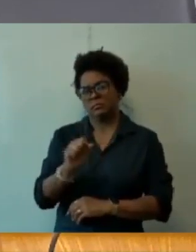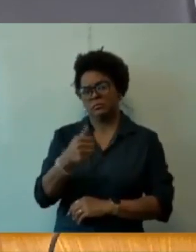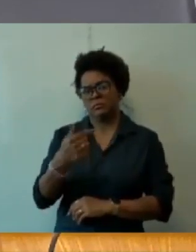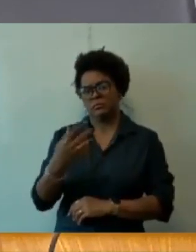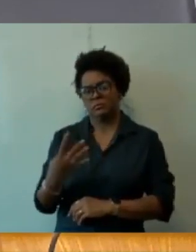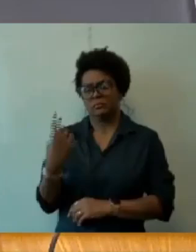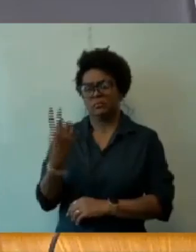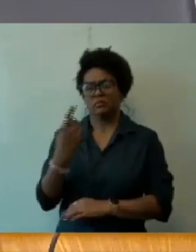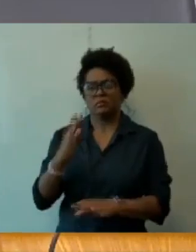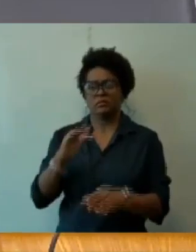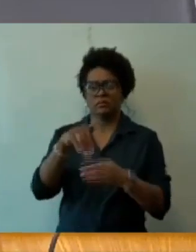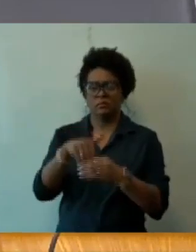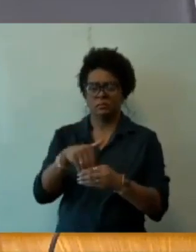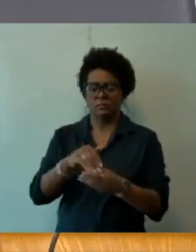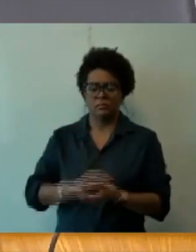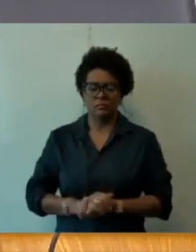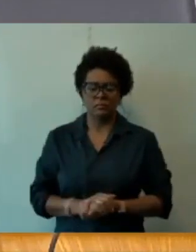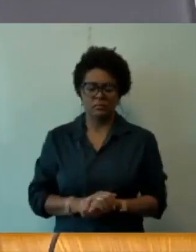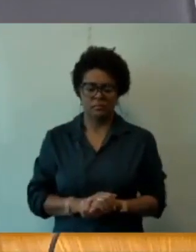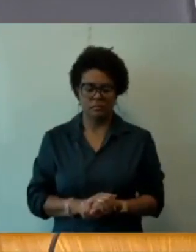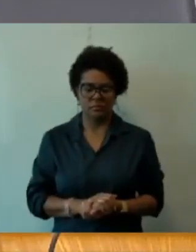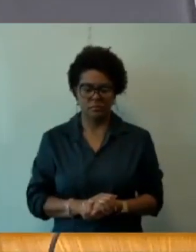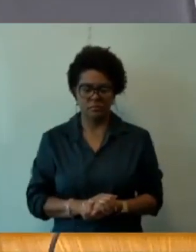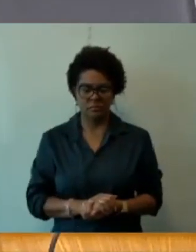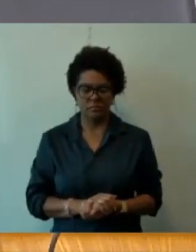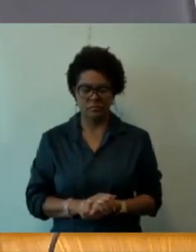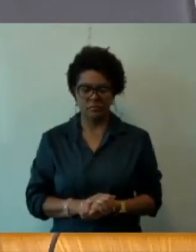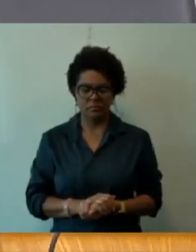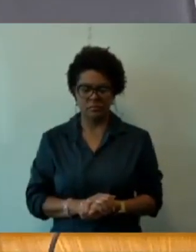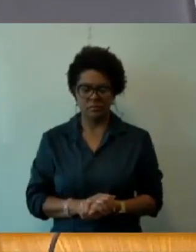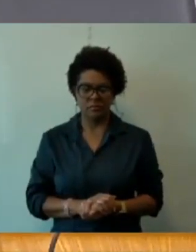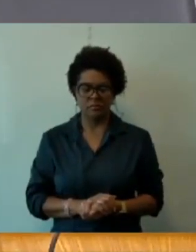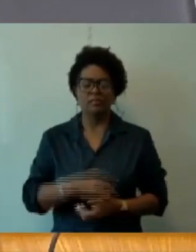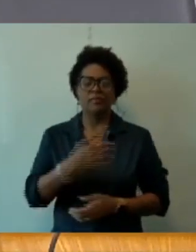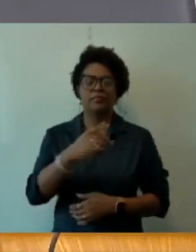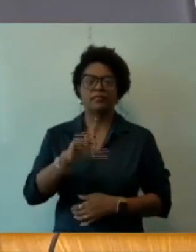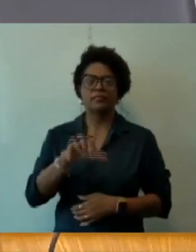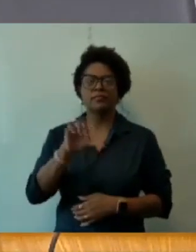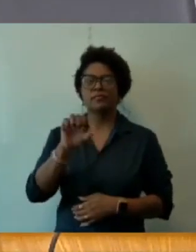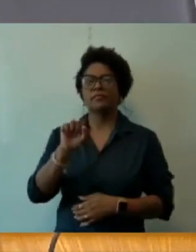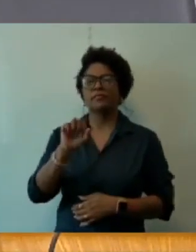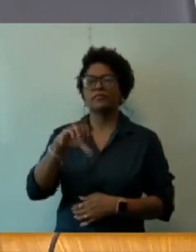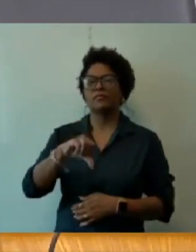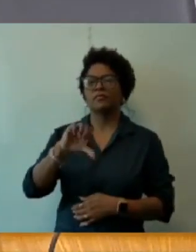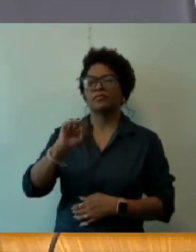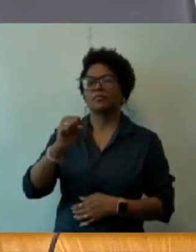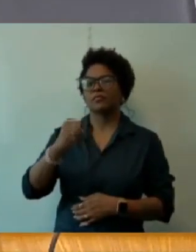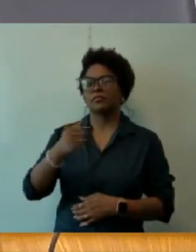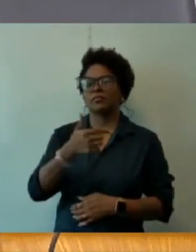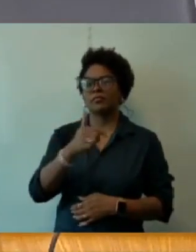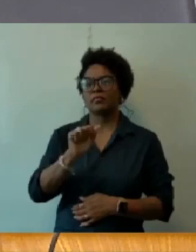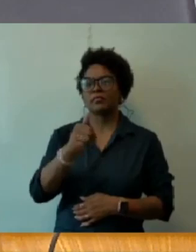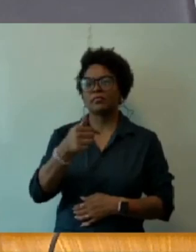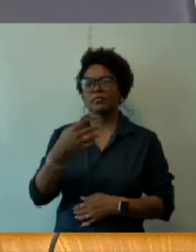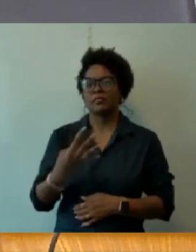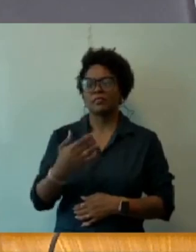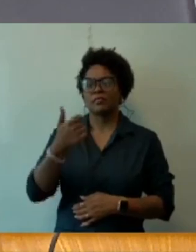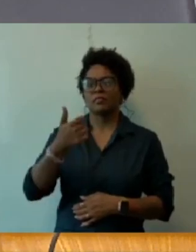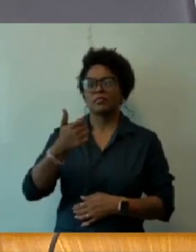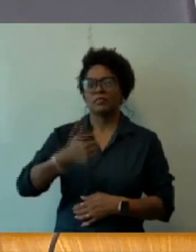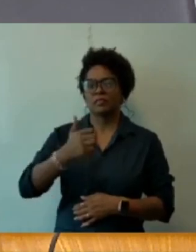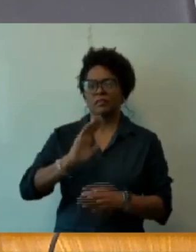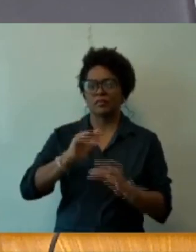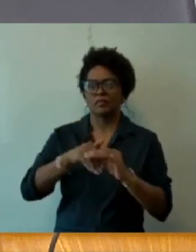turno, quer dizer, é o PL 988, barra 2024, primeiro turno. Item 3 da pauta é o projeto de lei